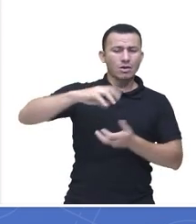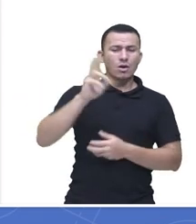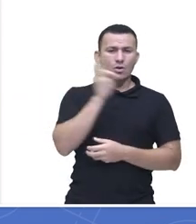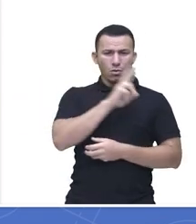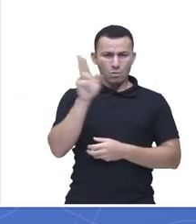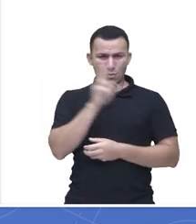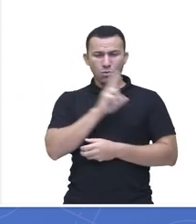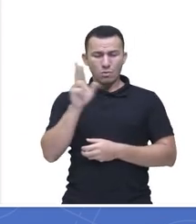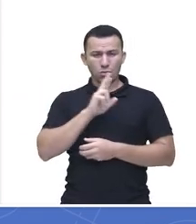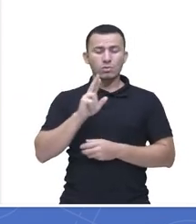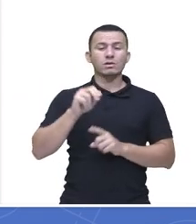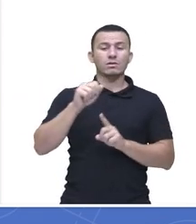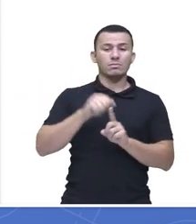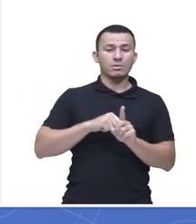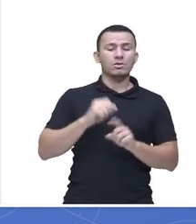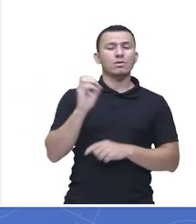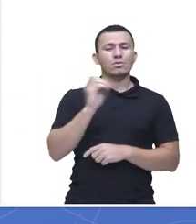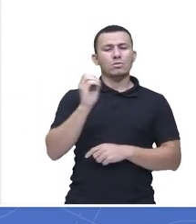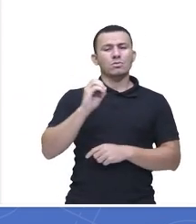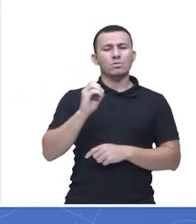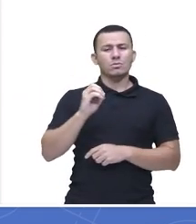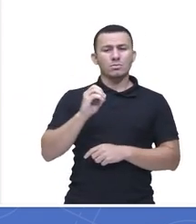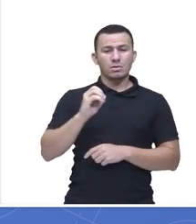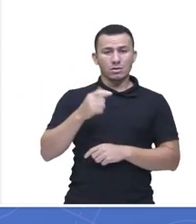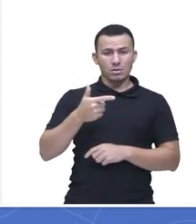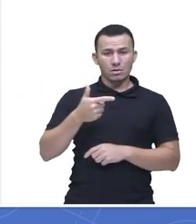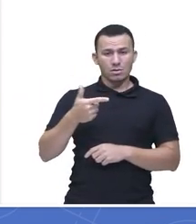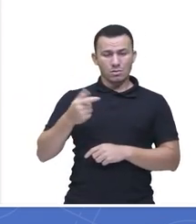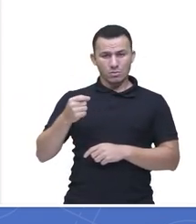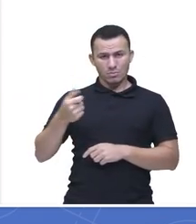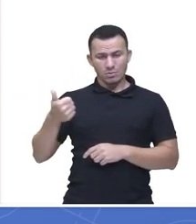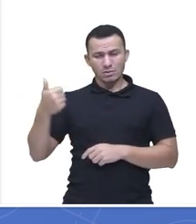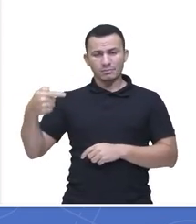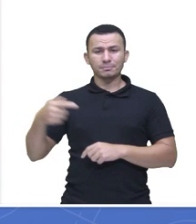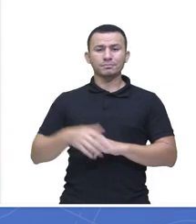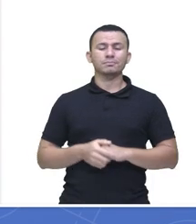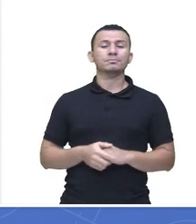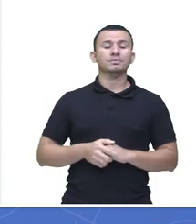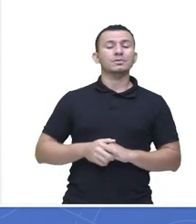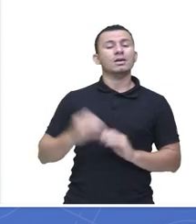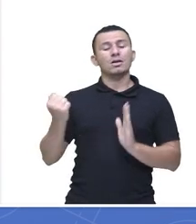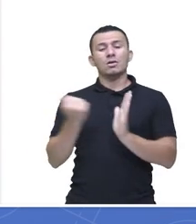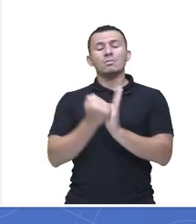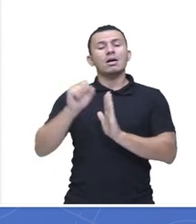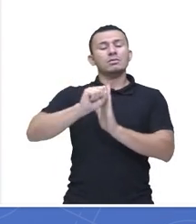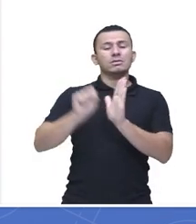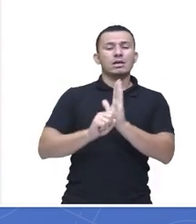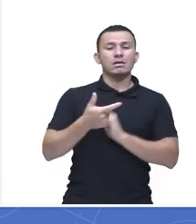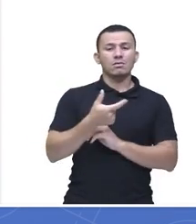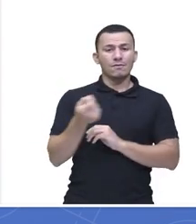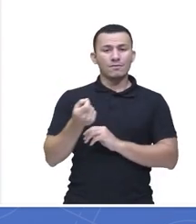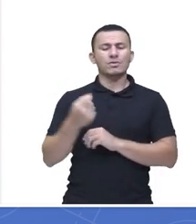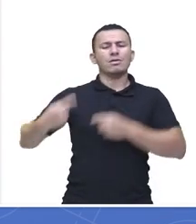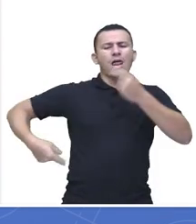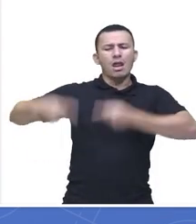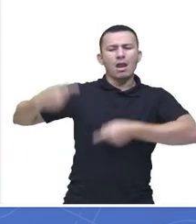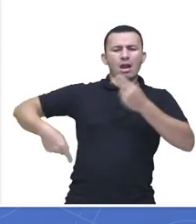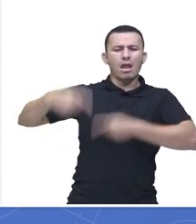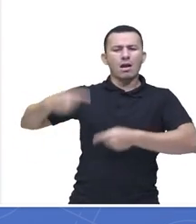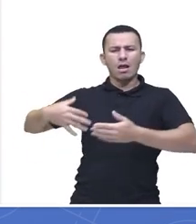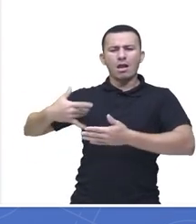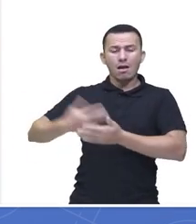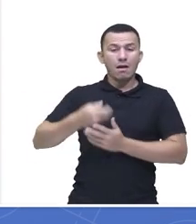Bolchevique, em outubro de 2017. Um dos eventos históricos mais importantes do século XX, cujos debates ainda são